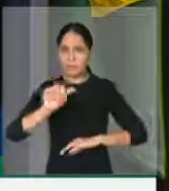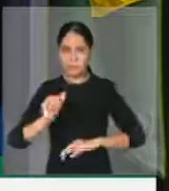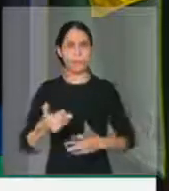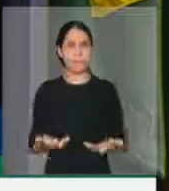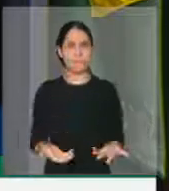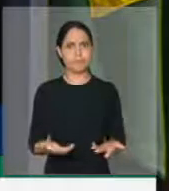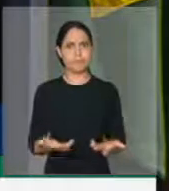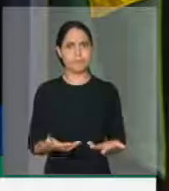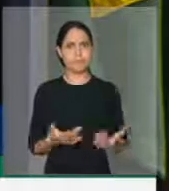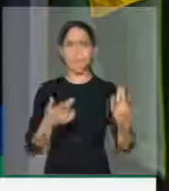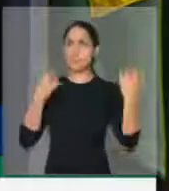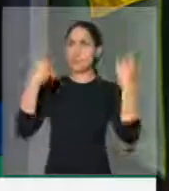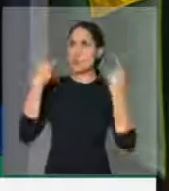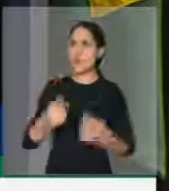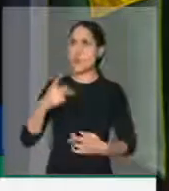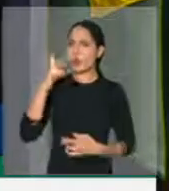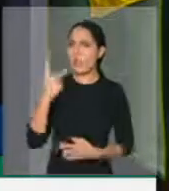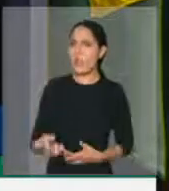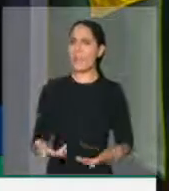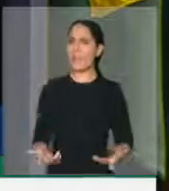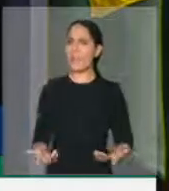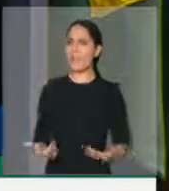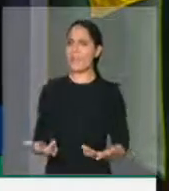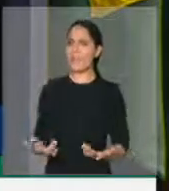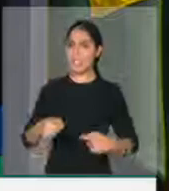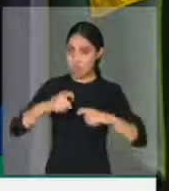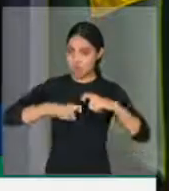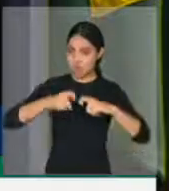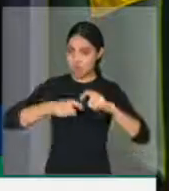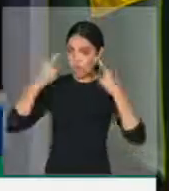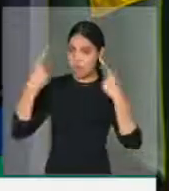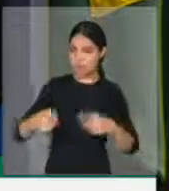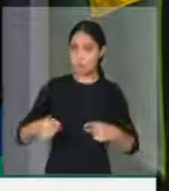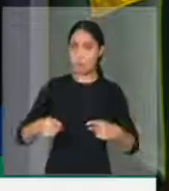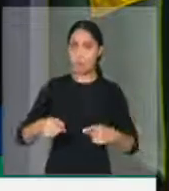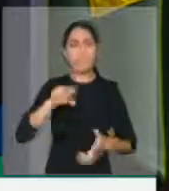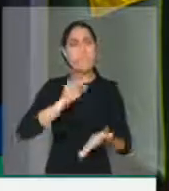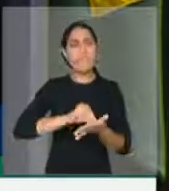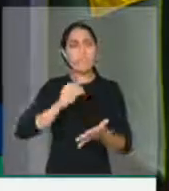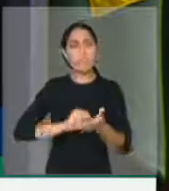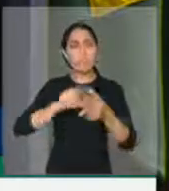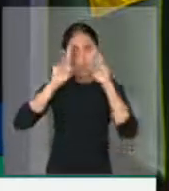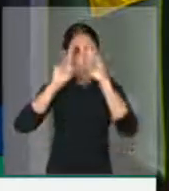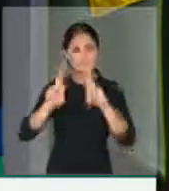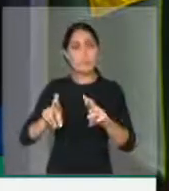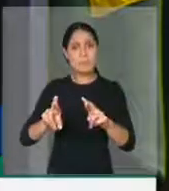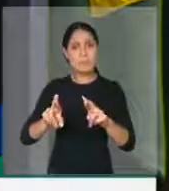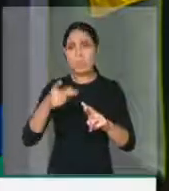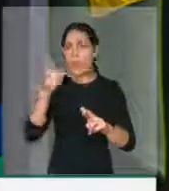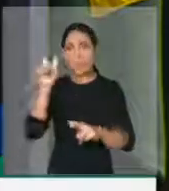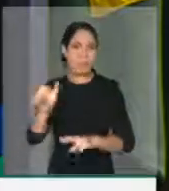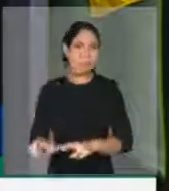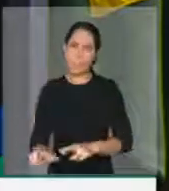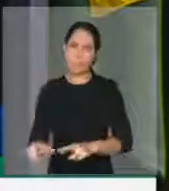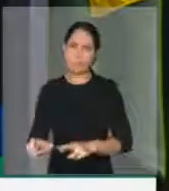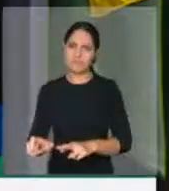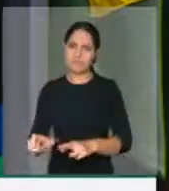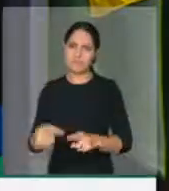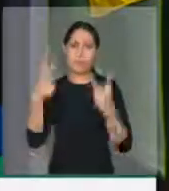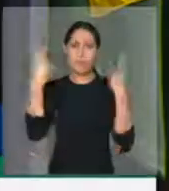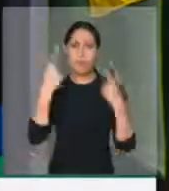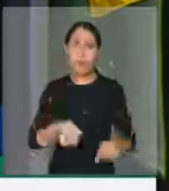a senhora, contra a jornalista, insinuação sexual, no desrespeito, não contra a jornalista, no